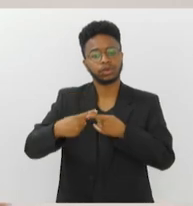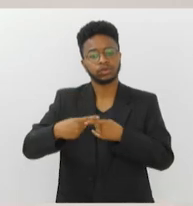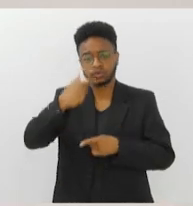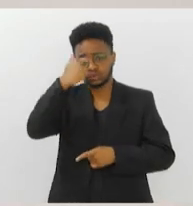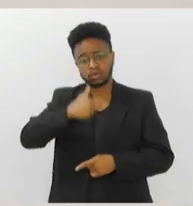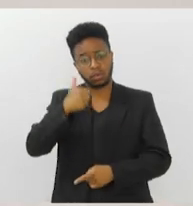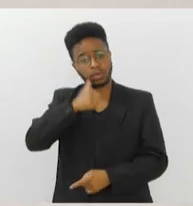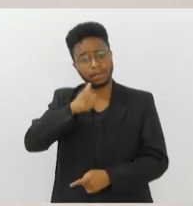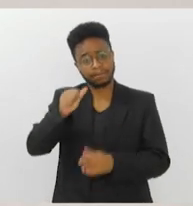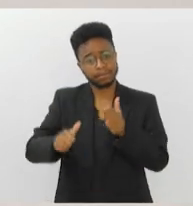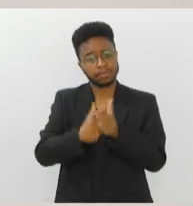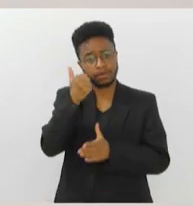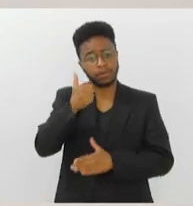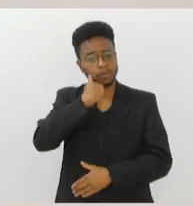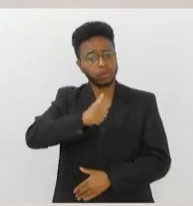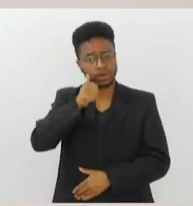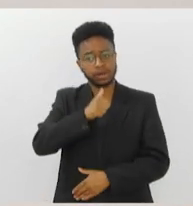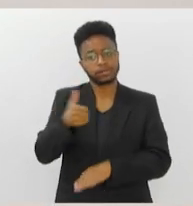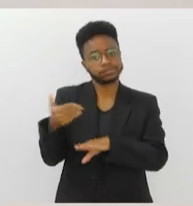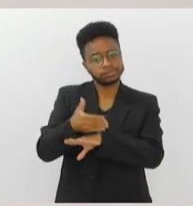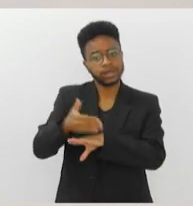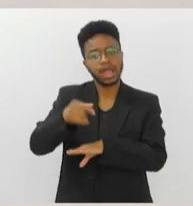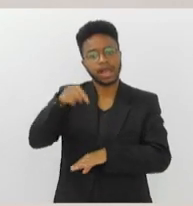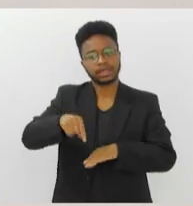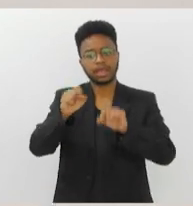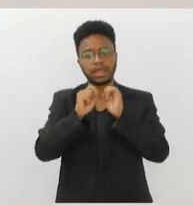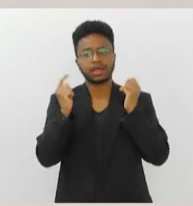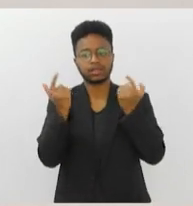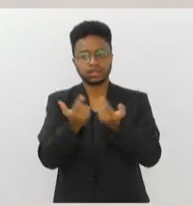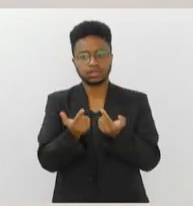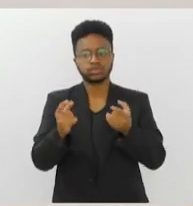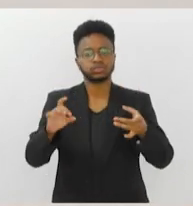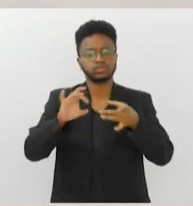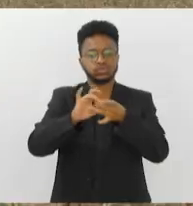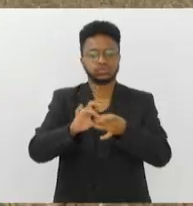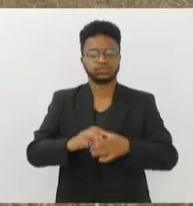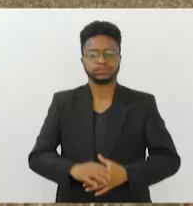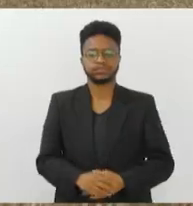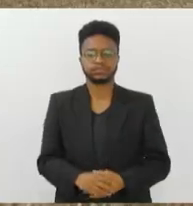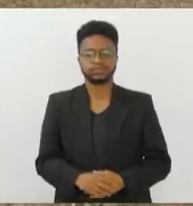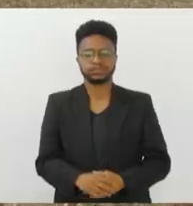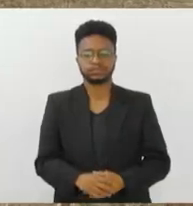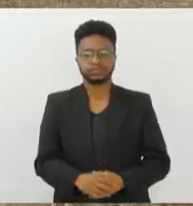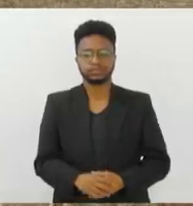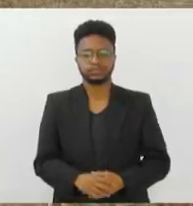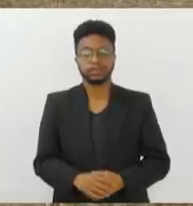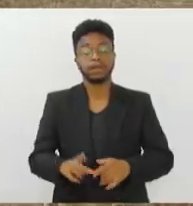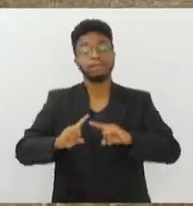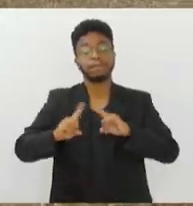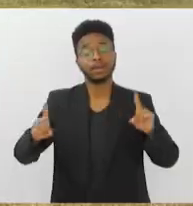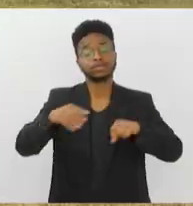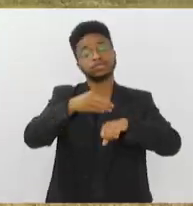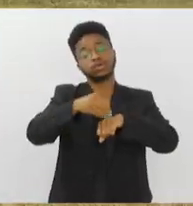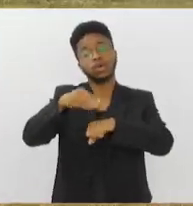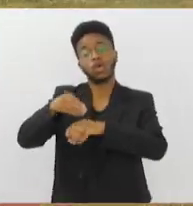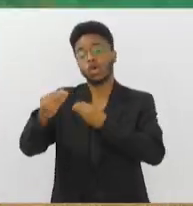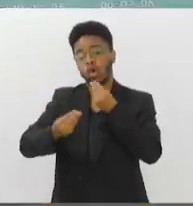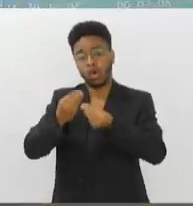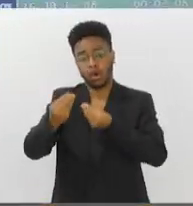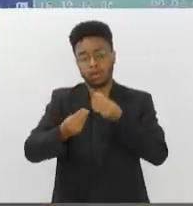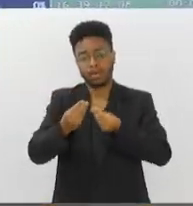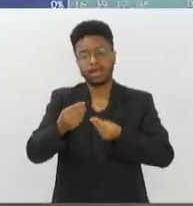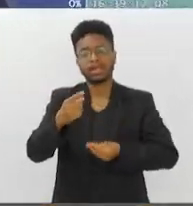a primeira mulher, né, a estar na casa aqui na bancada da TV Alerj. Mas para que essa transmissão chegasse até você,